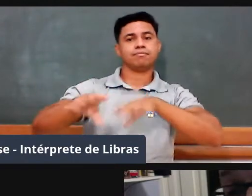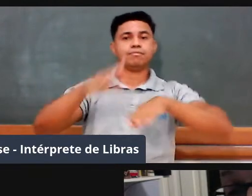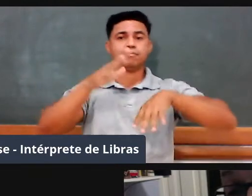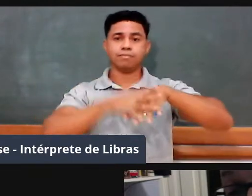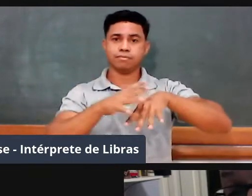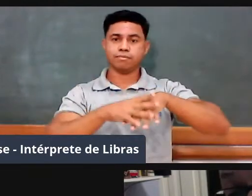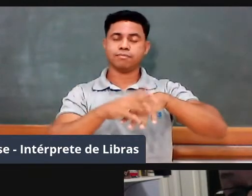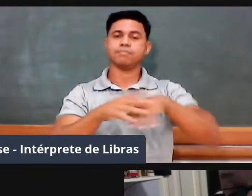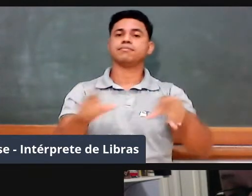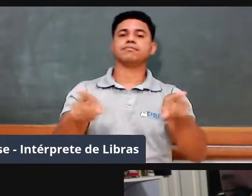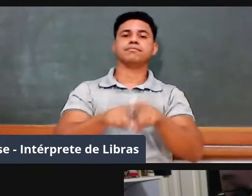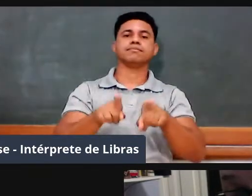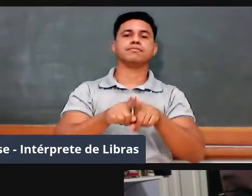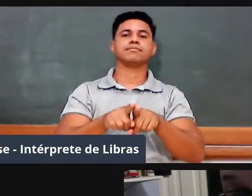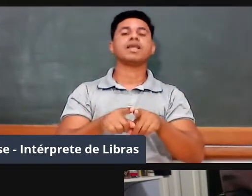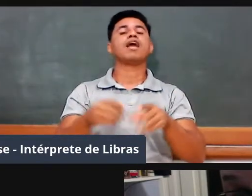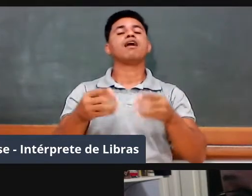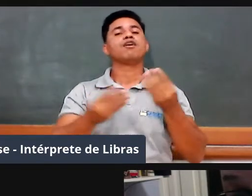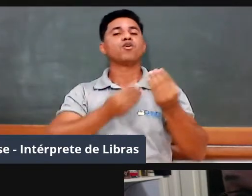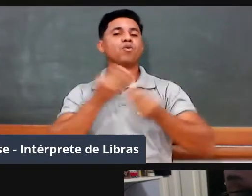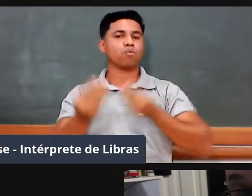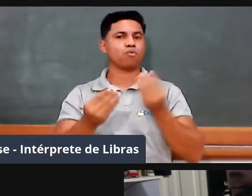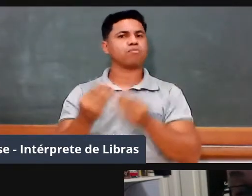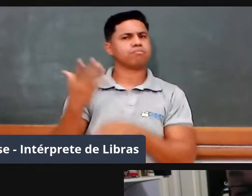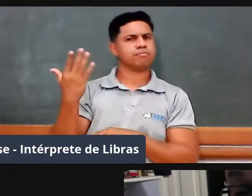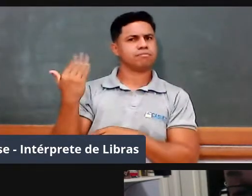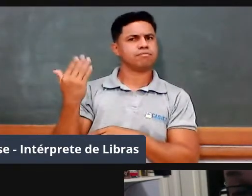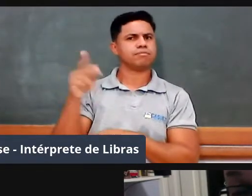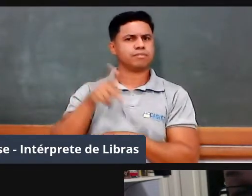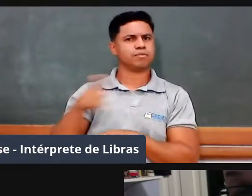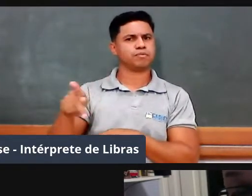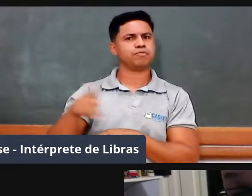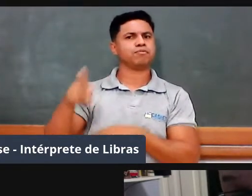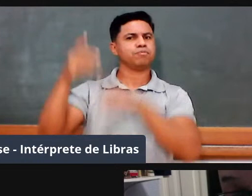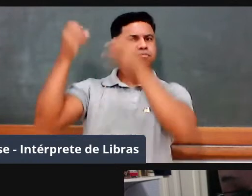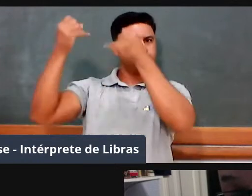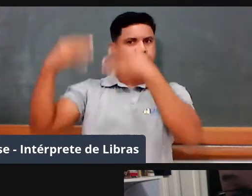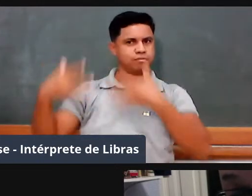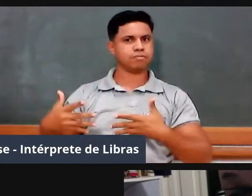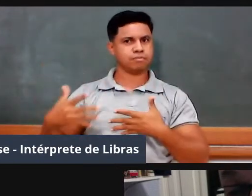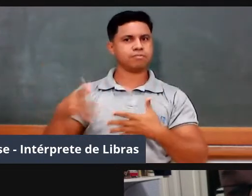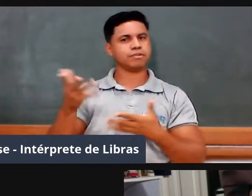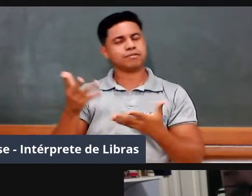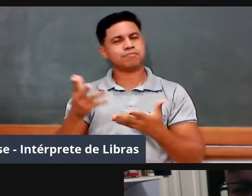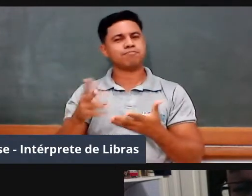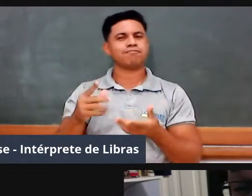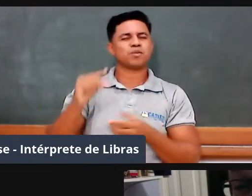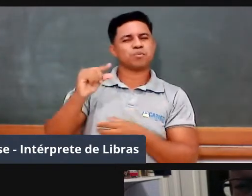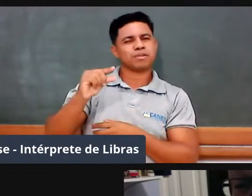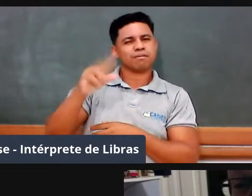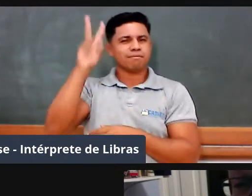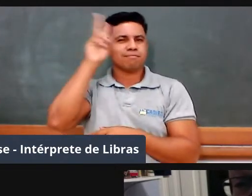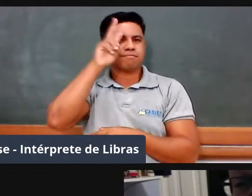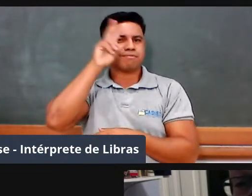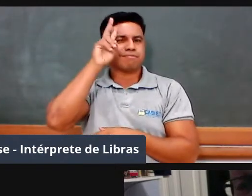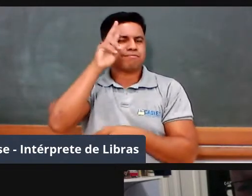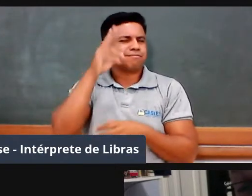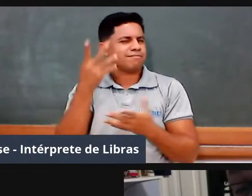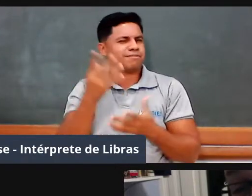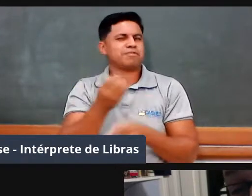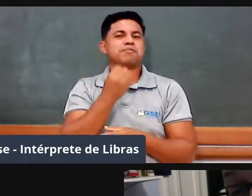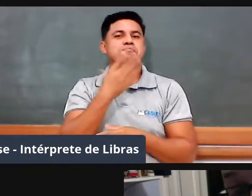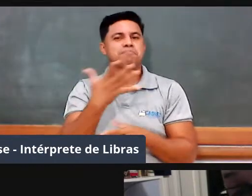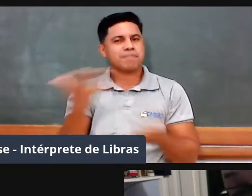E, como a professora Luciene mencionou, um pouco de história não faz mal a ninguém, e também a gente poderia